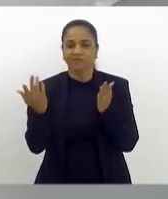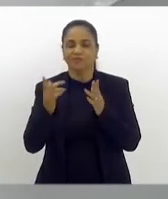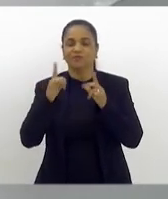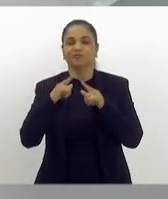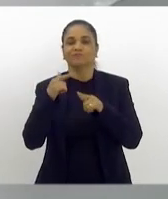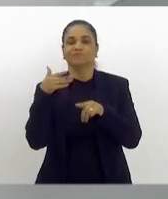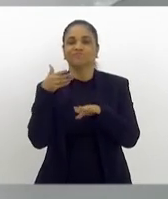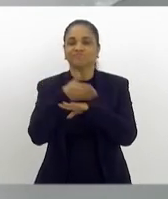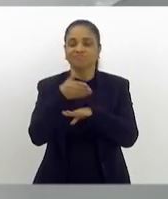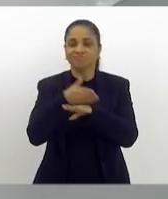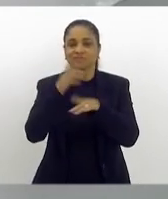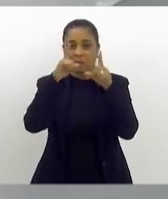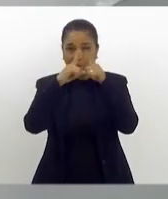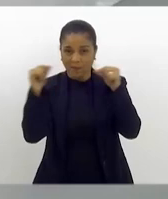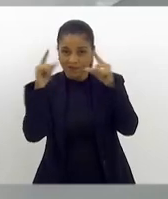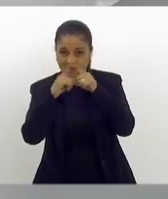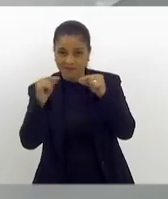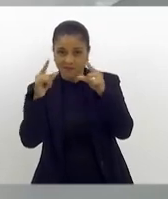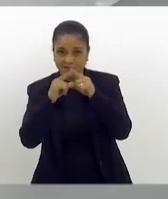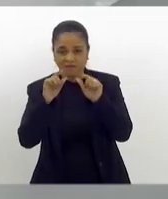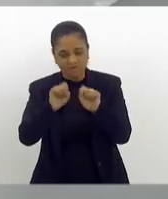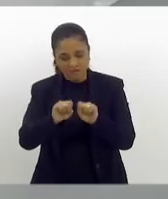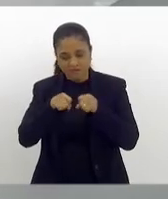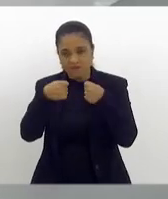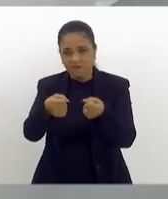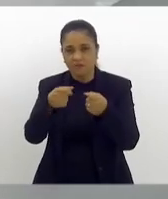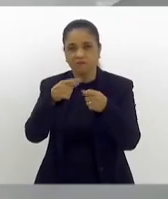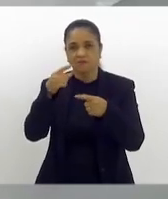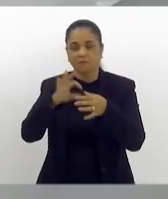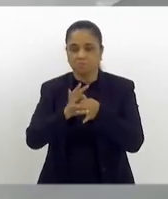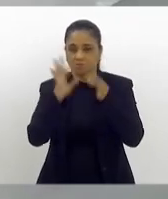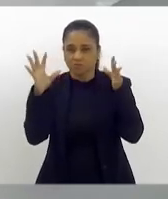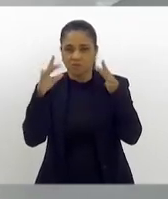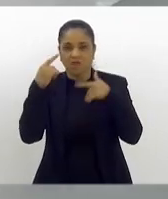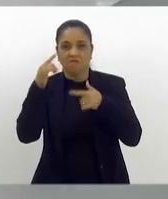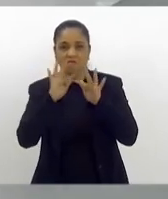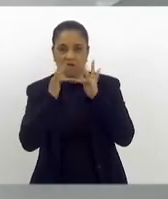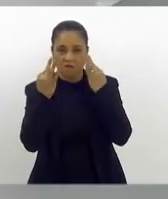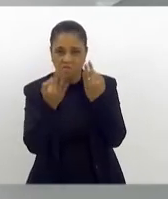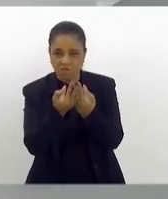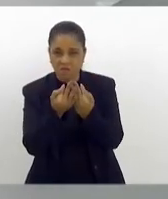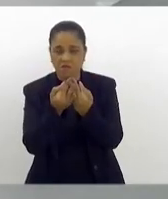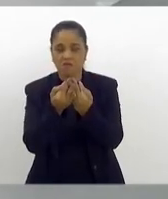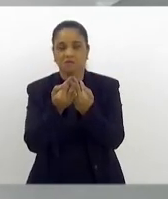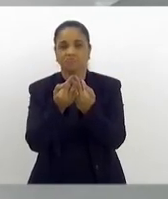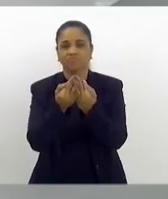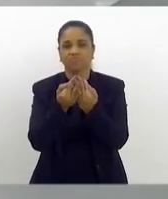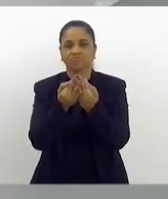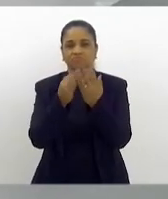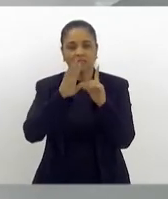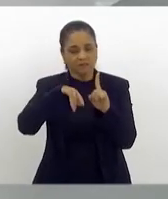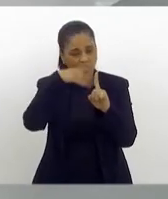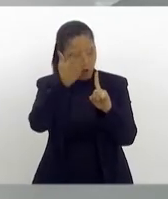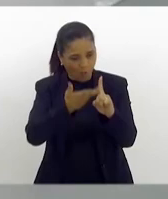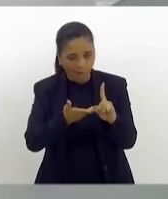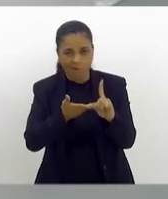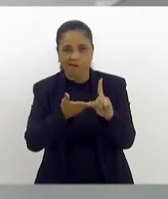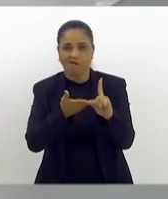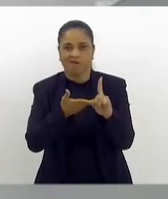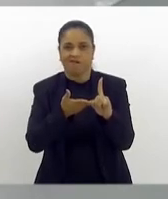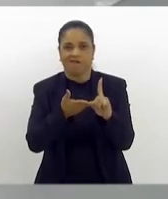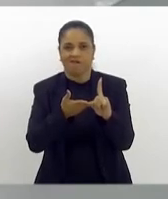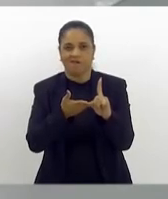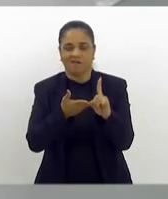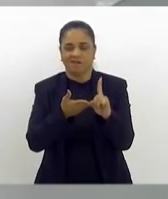da democracia, em defesa da família, em defesa da legalidade, da honra, e